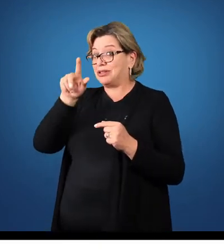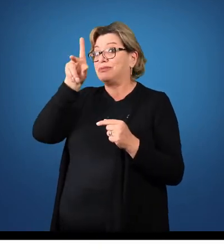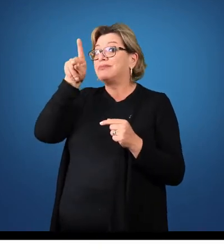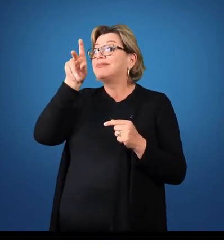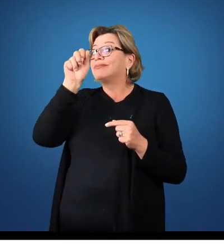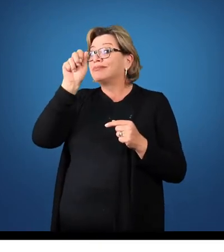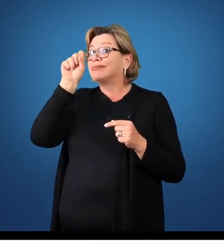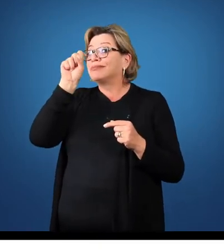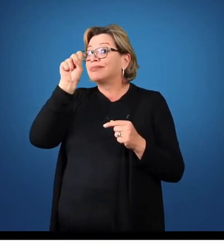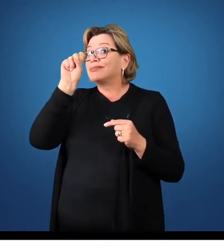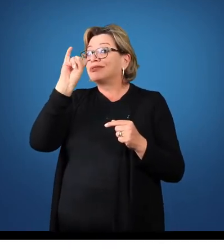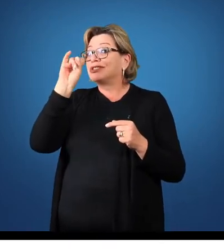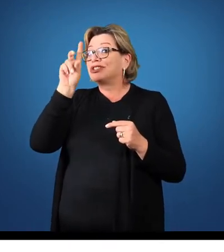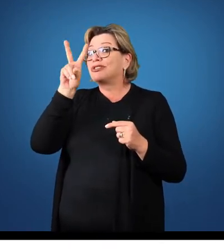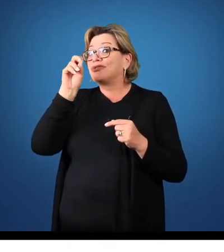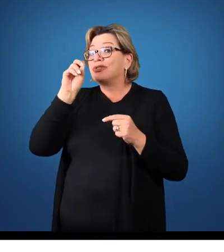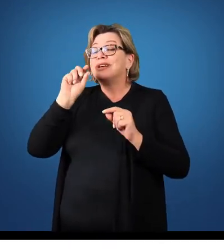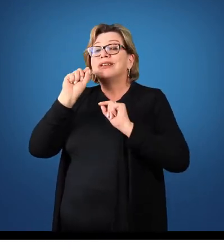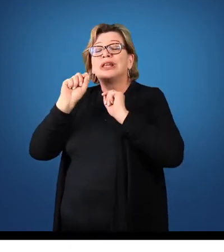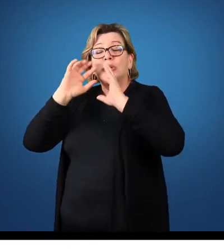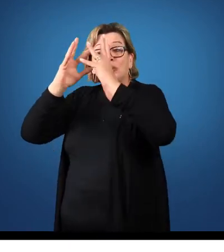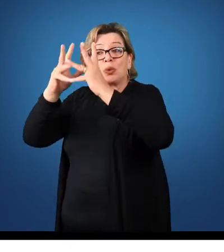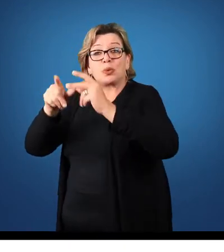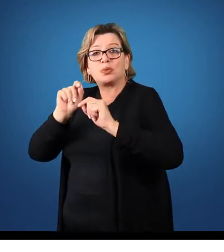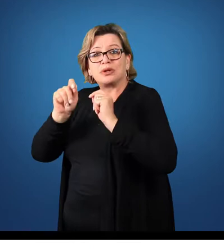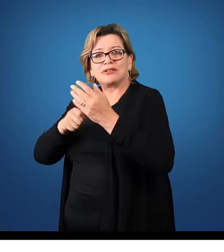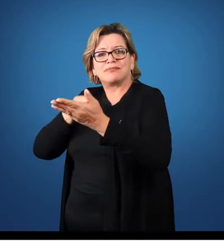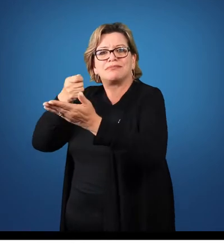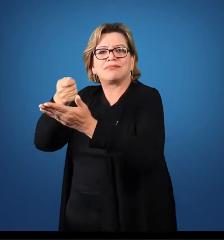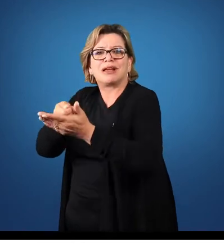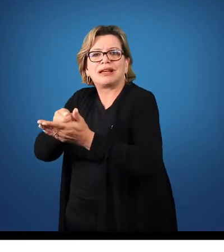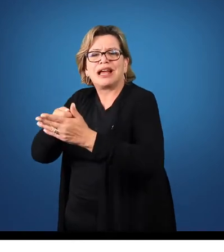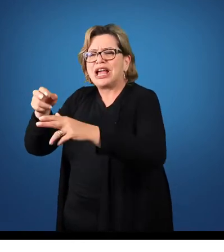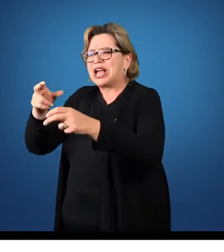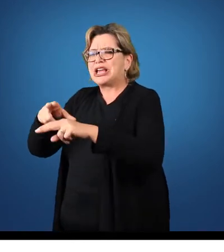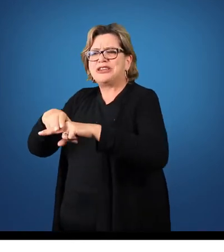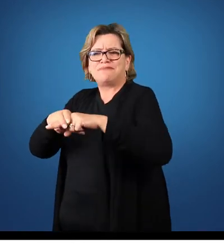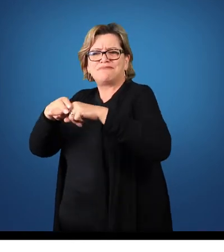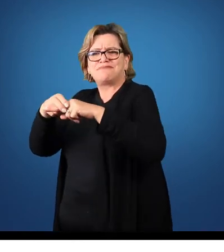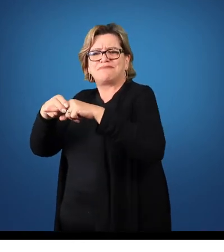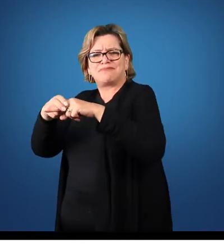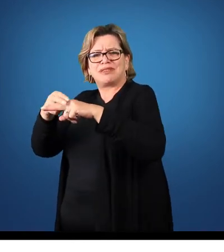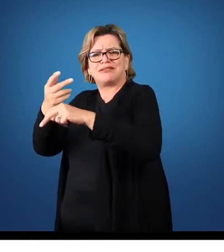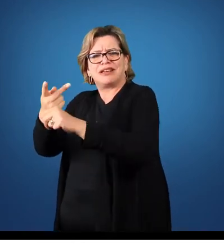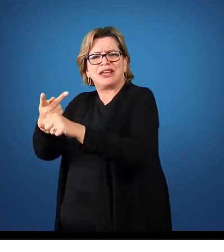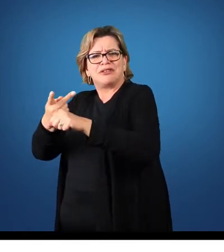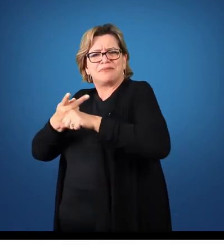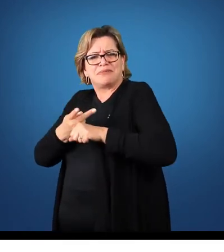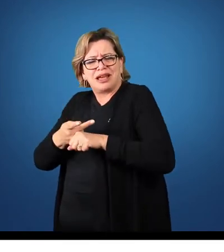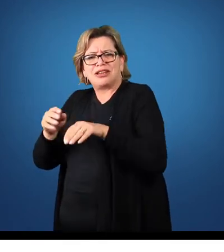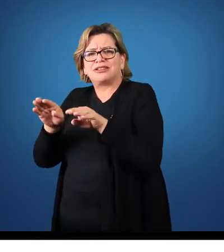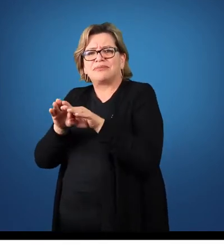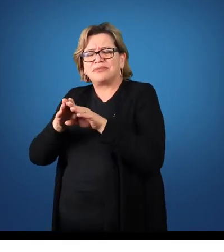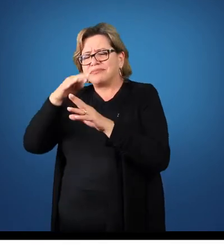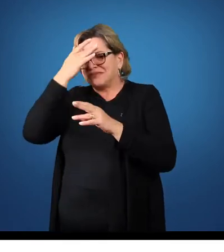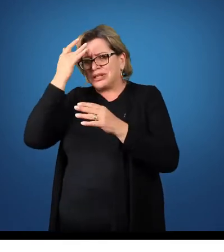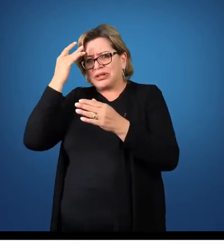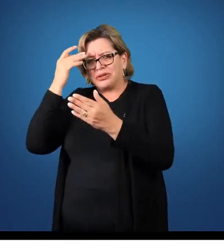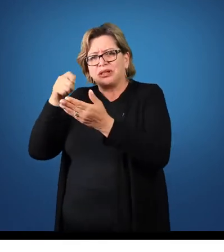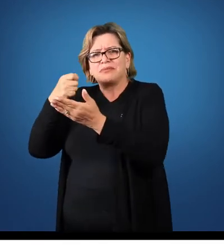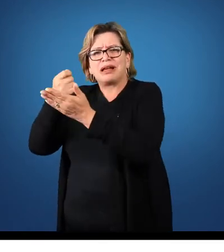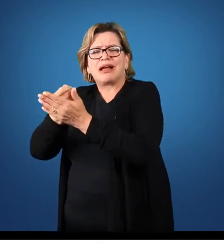eu tenho todas as obrigações com terceiros, financiamentos, empréstimos, fornecedores a pagar,